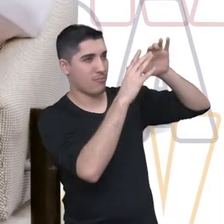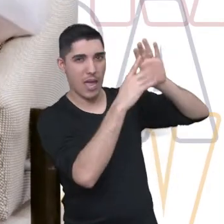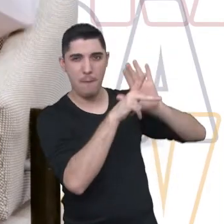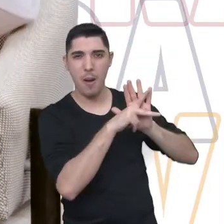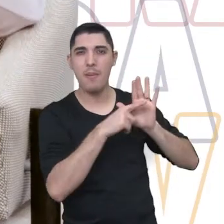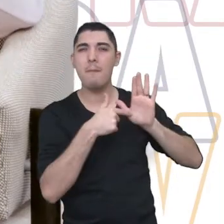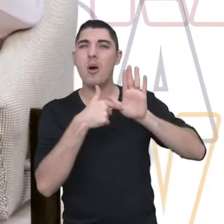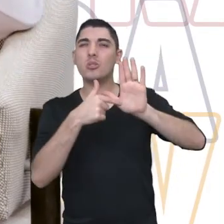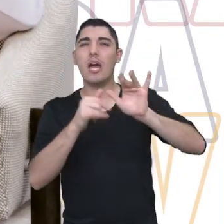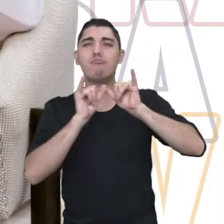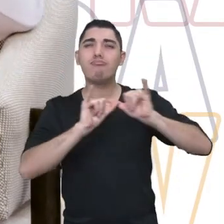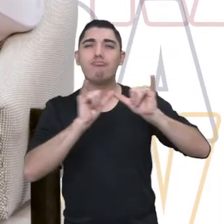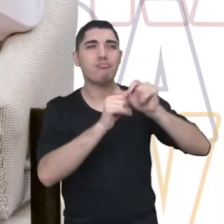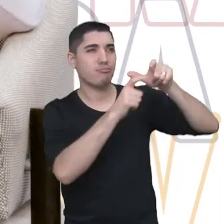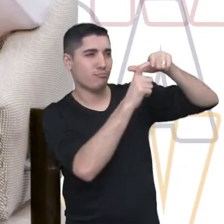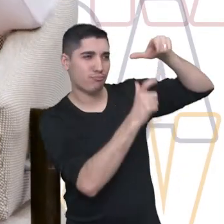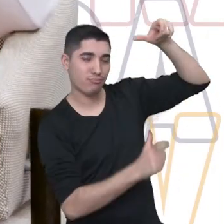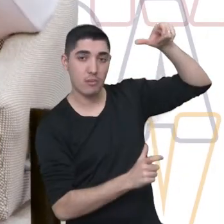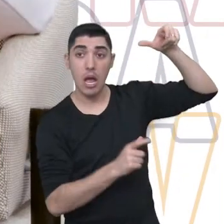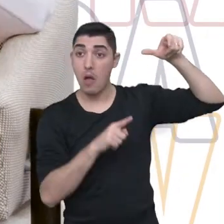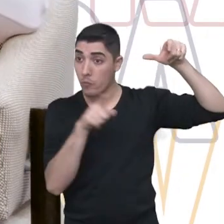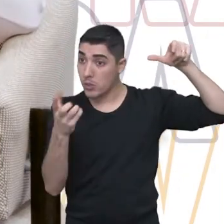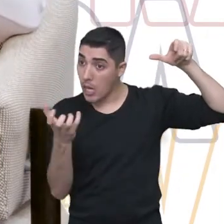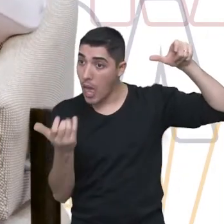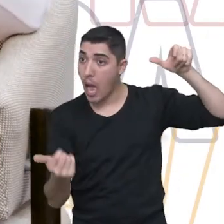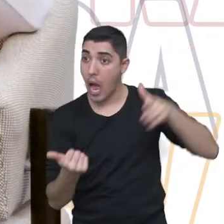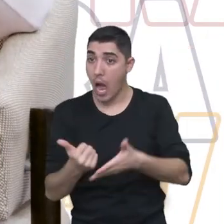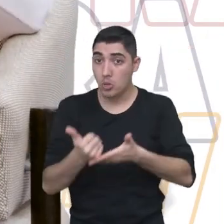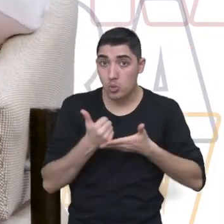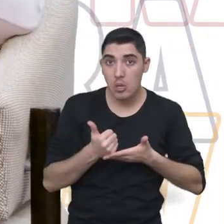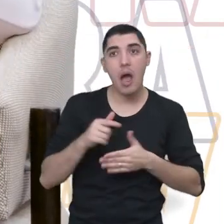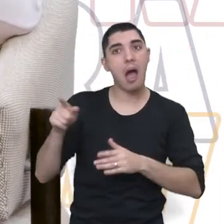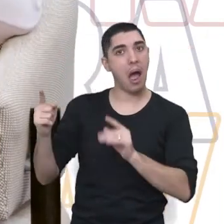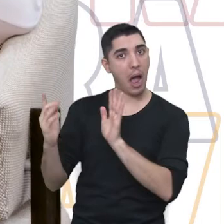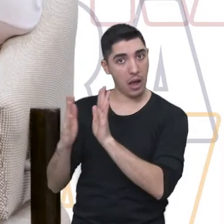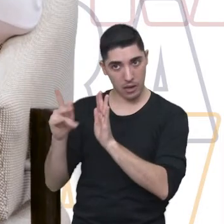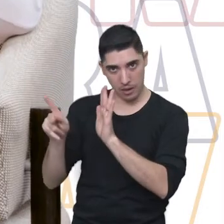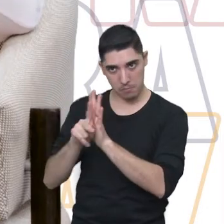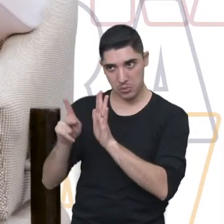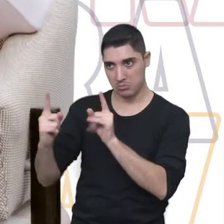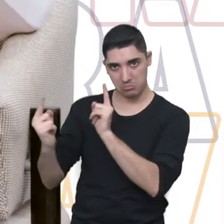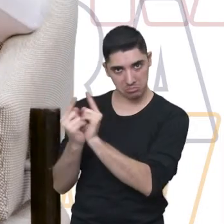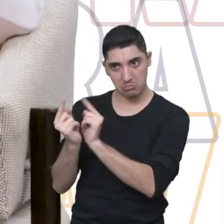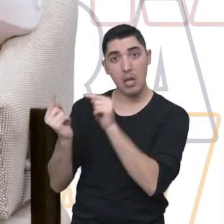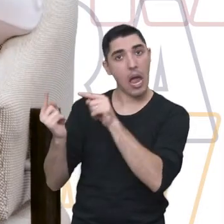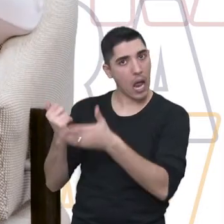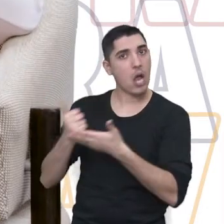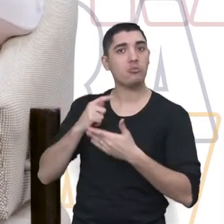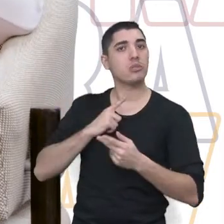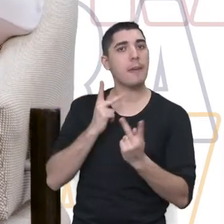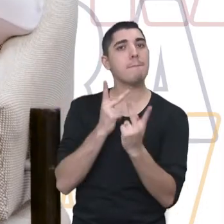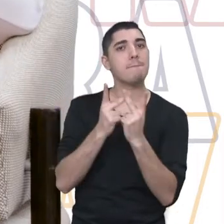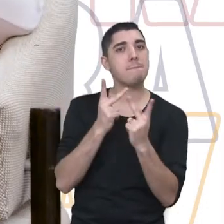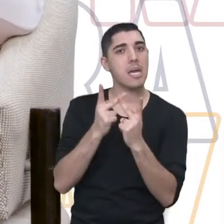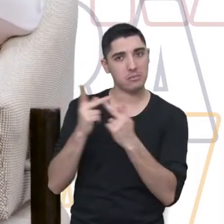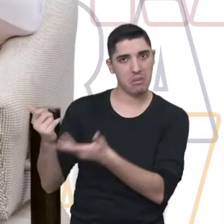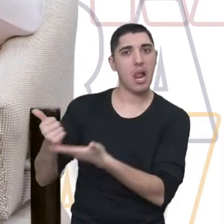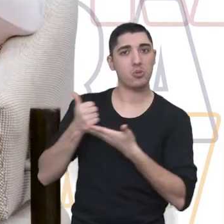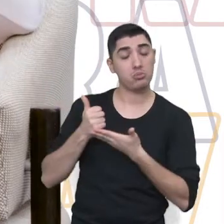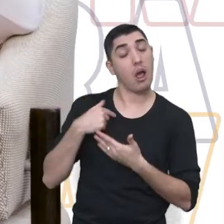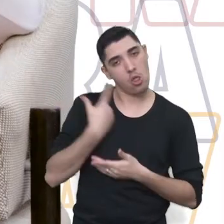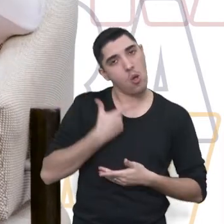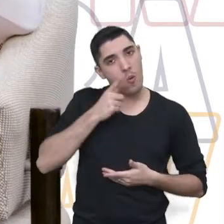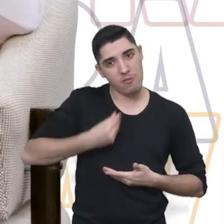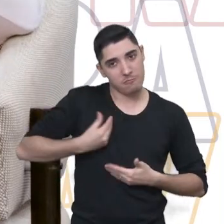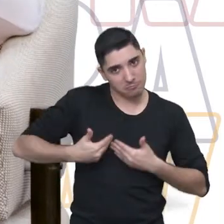se você puder nos ajudar, né? Então, as pessoas também nos ajudam com alguns valores, né? A gente tem o Pix lá. Então, é assim que